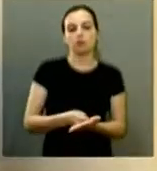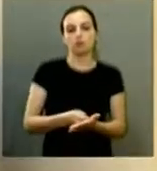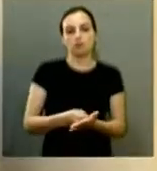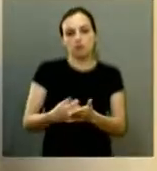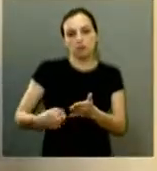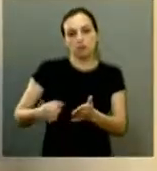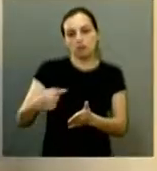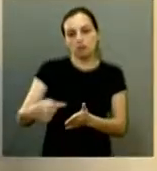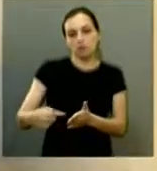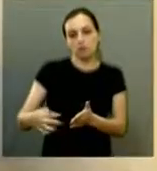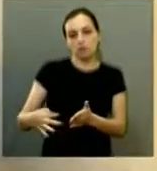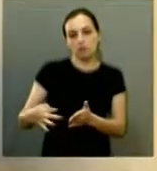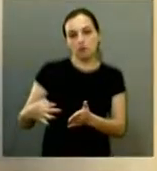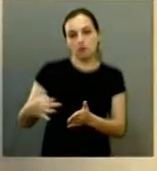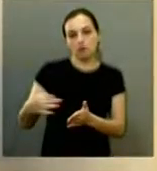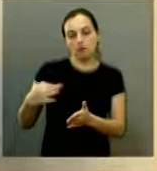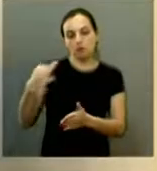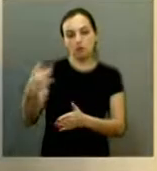não me